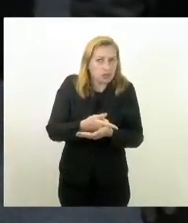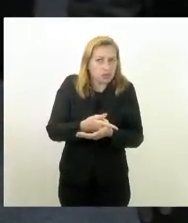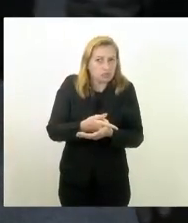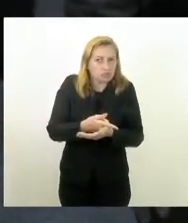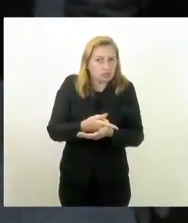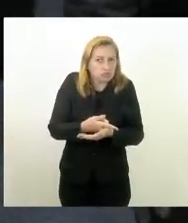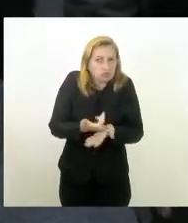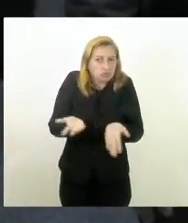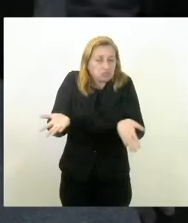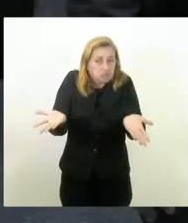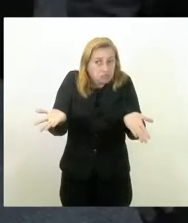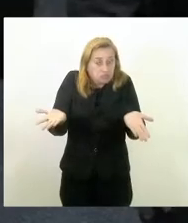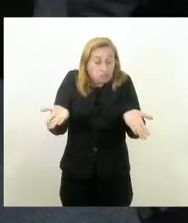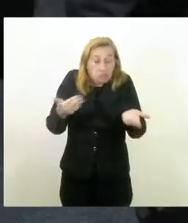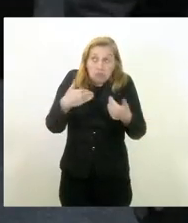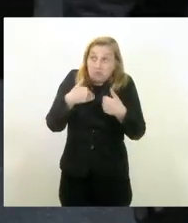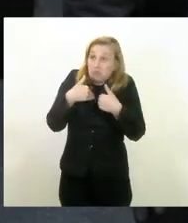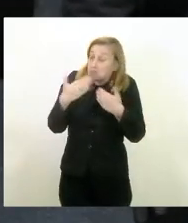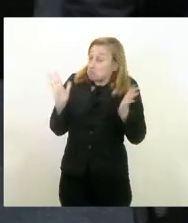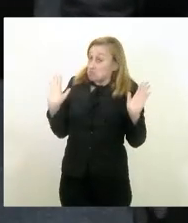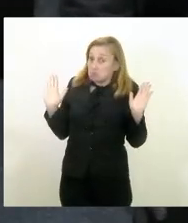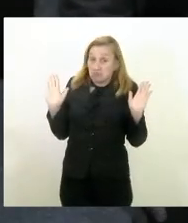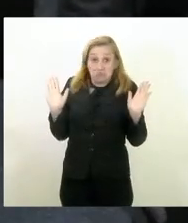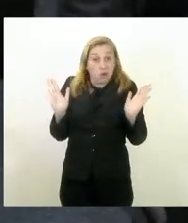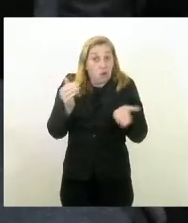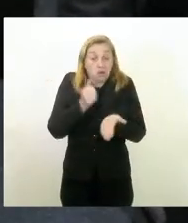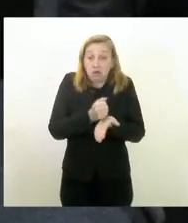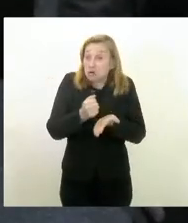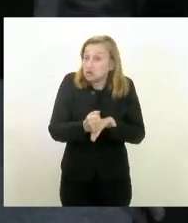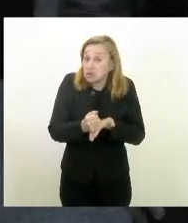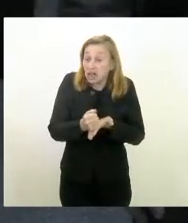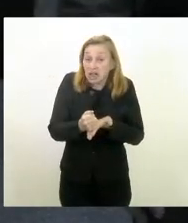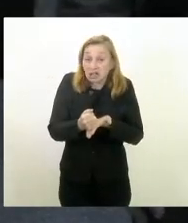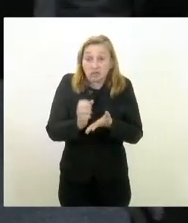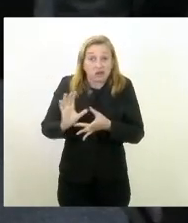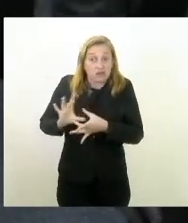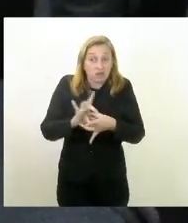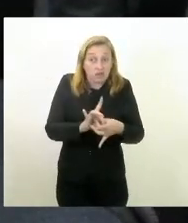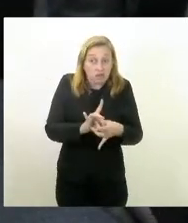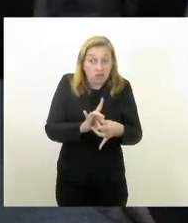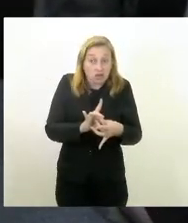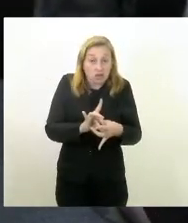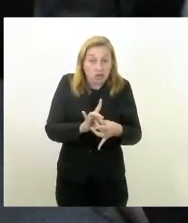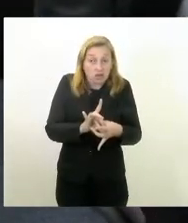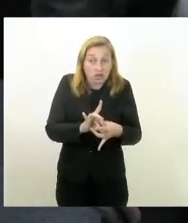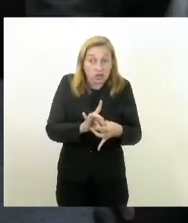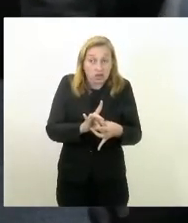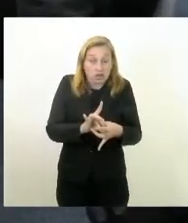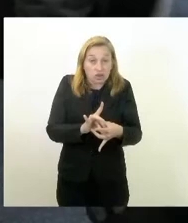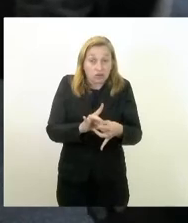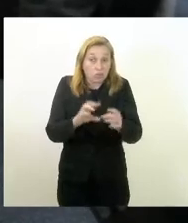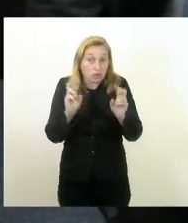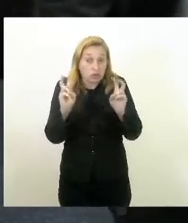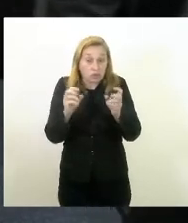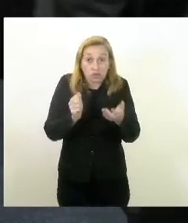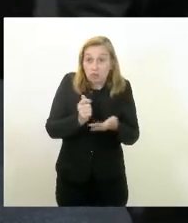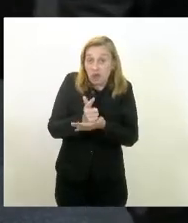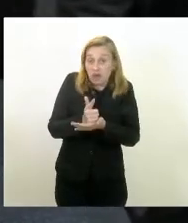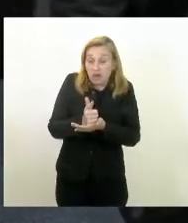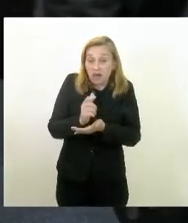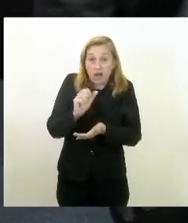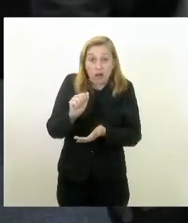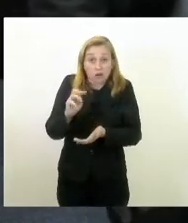para mim o contrato de concessão está vinculado a parte do pagamento da